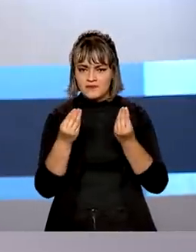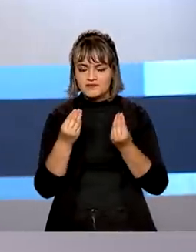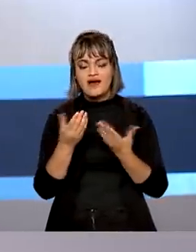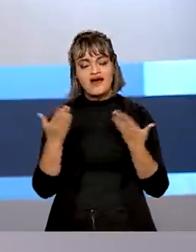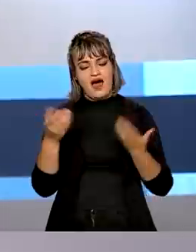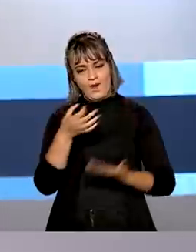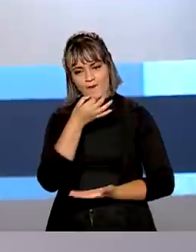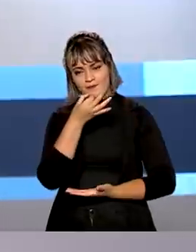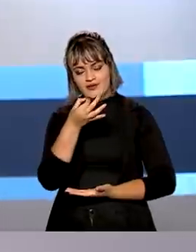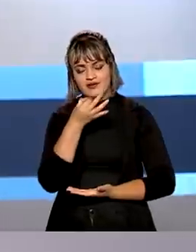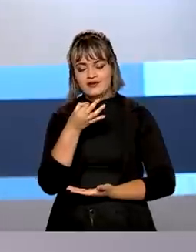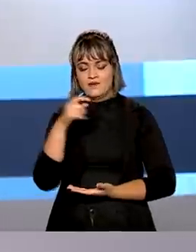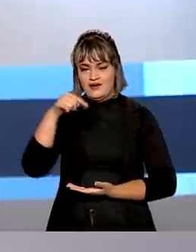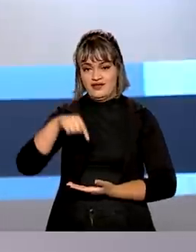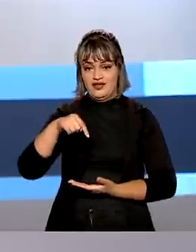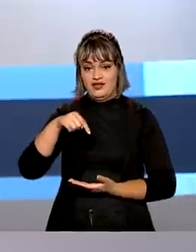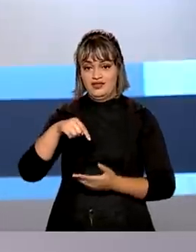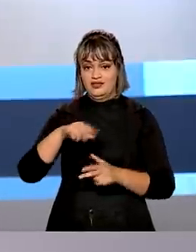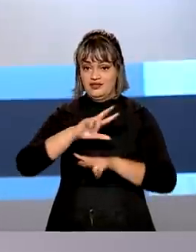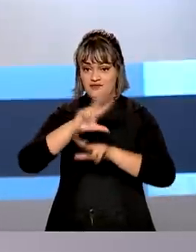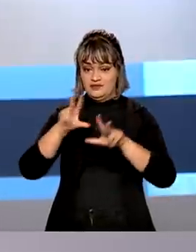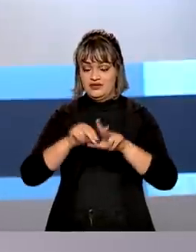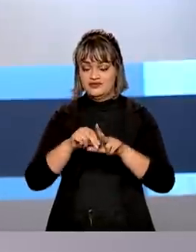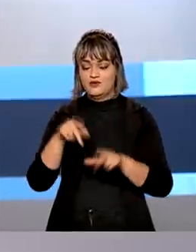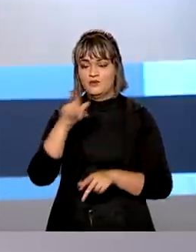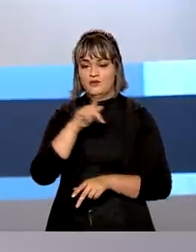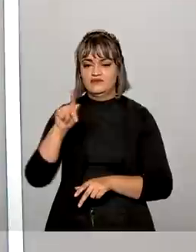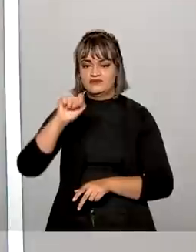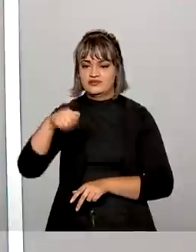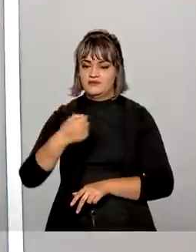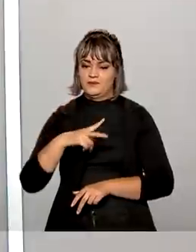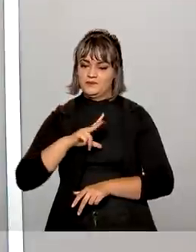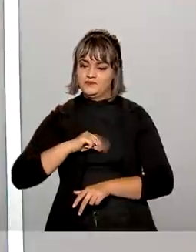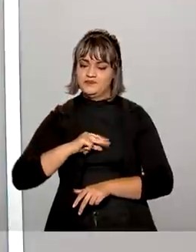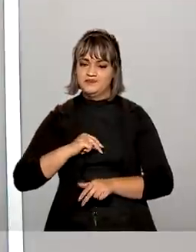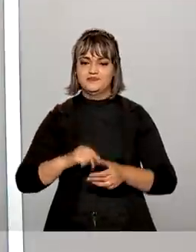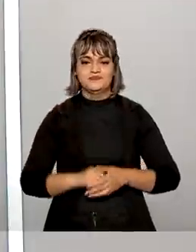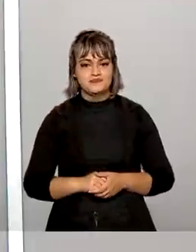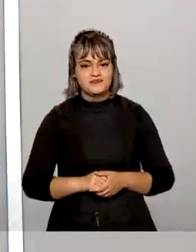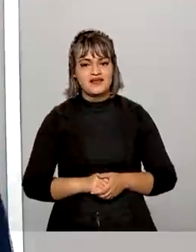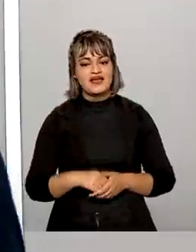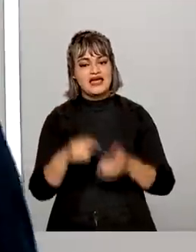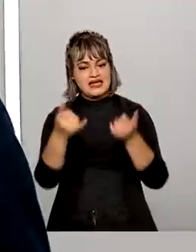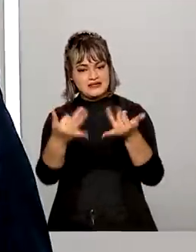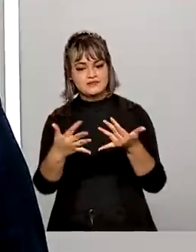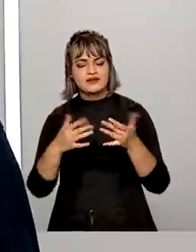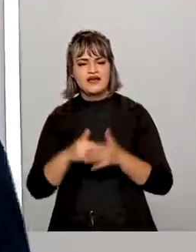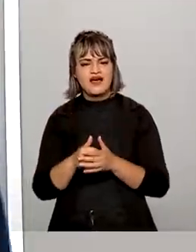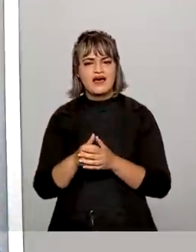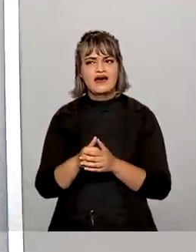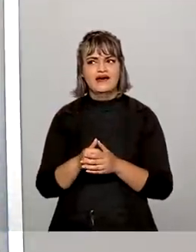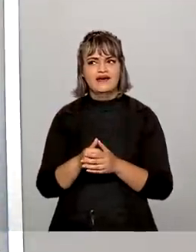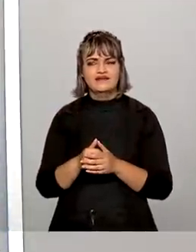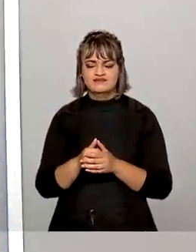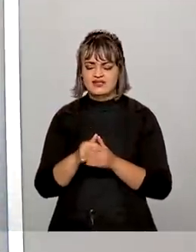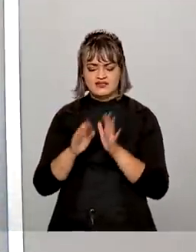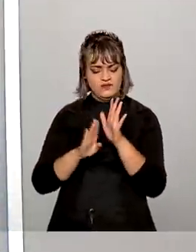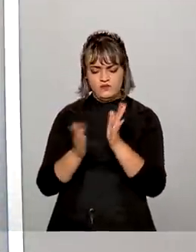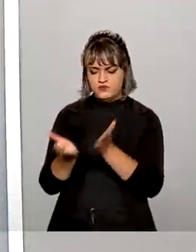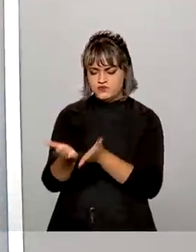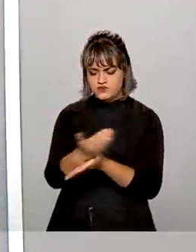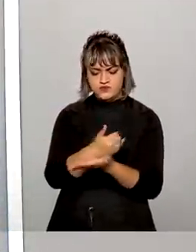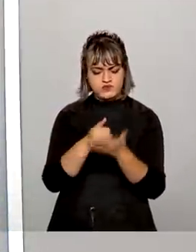é o comentarista aqui da TV Brasil, Ricardo Caldas. Os economistas discutem, então, qual seria a razão desse aumento da